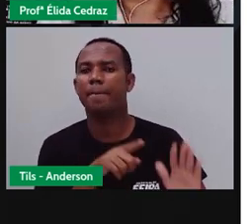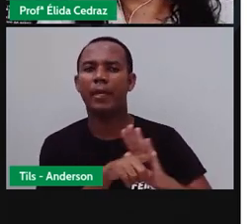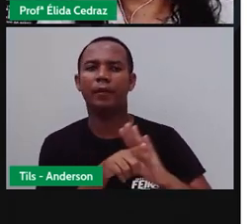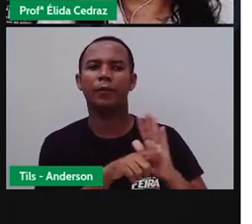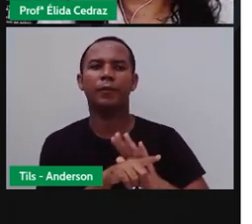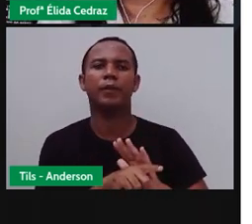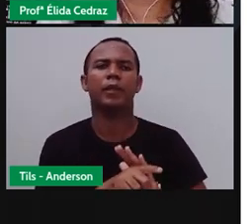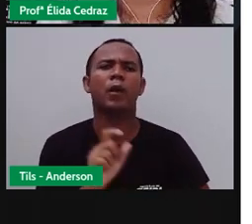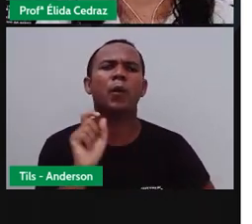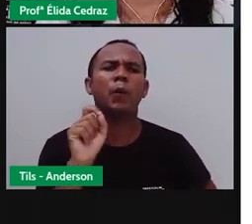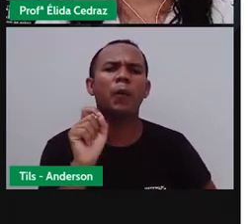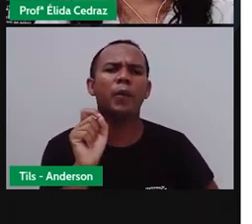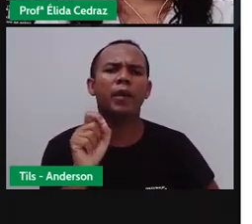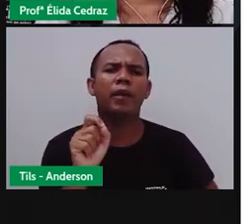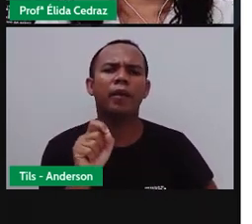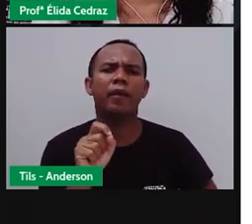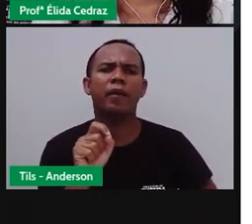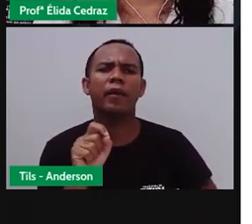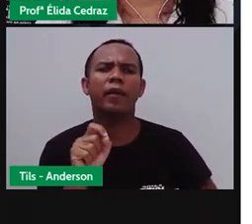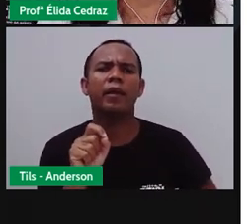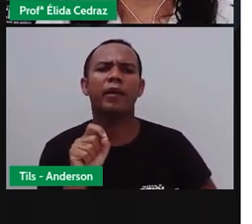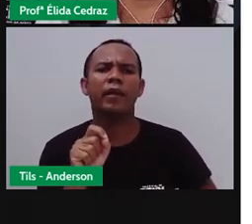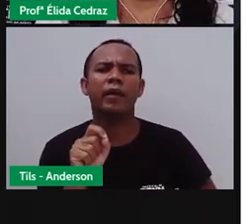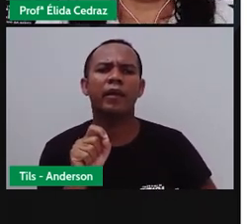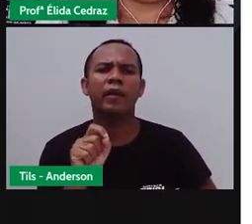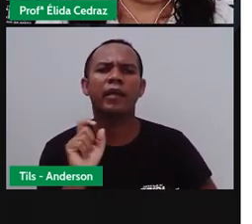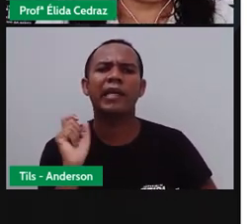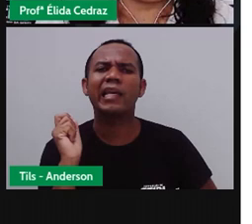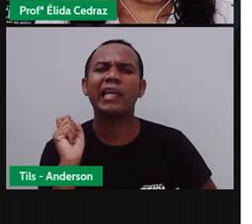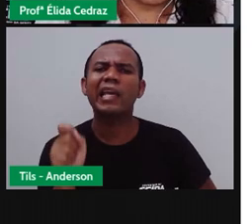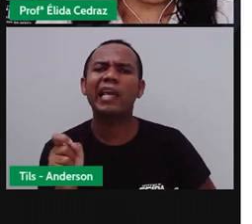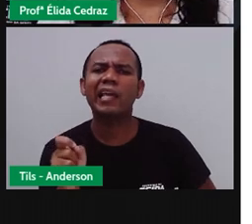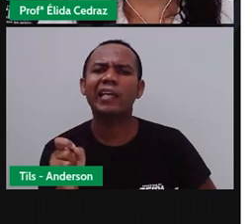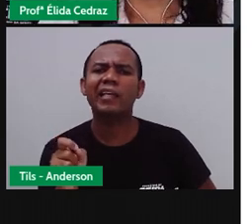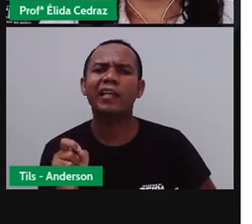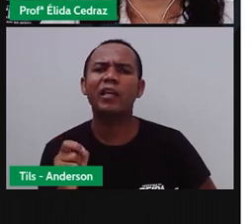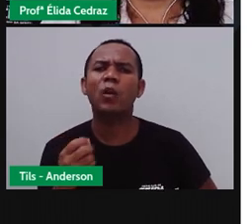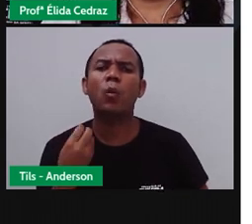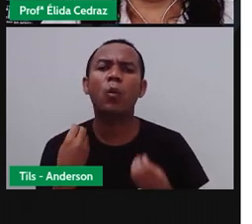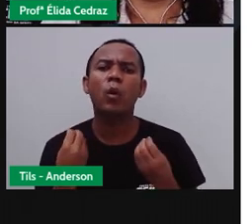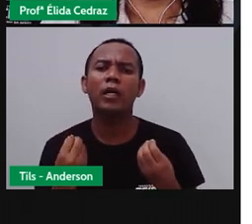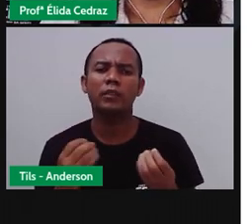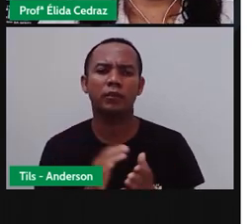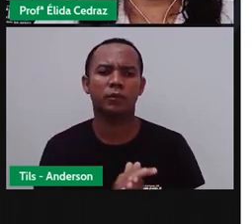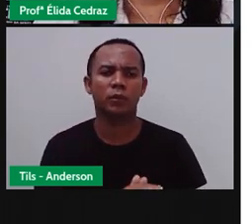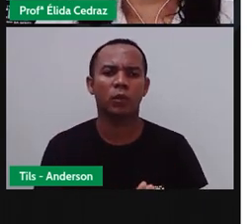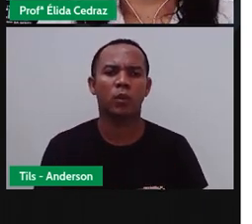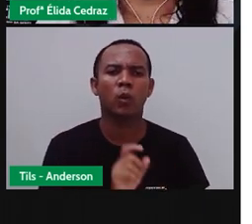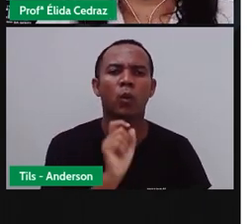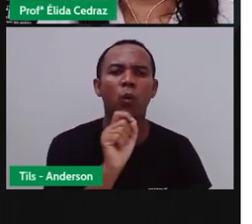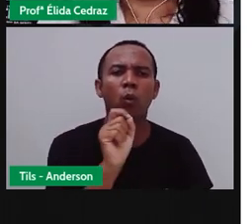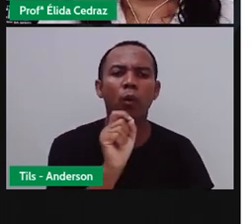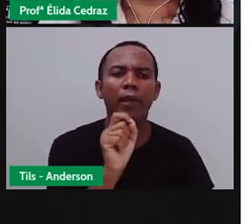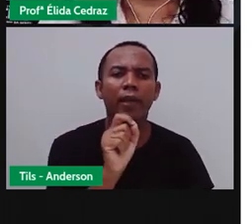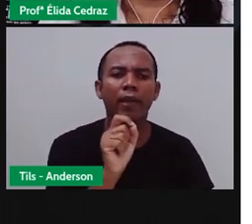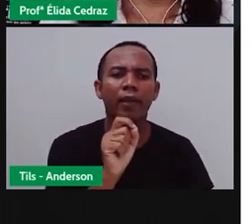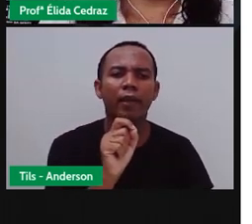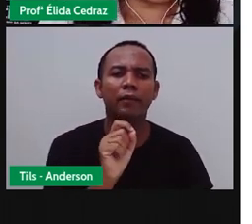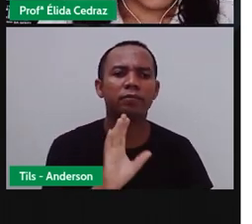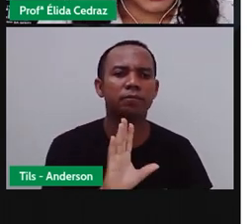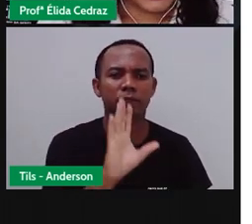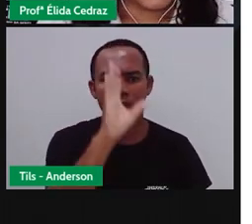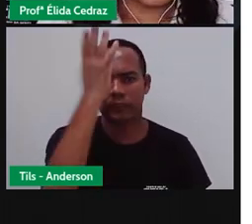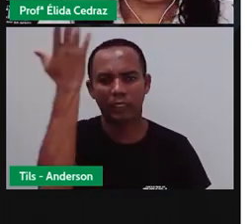quem e quando? O que é o fato ocorrido, é o acontecimento.